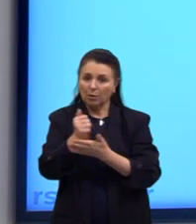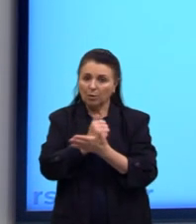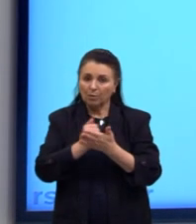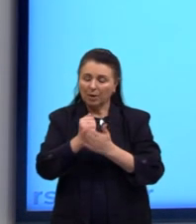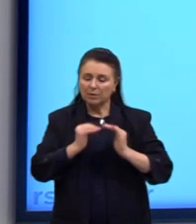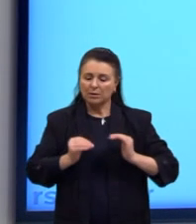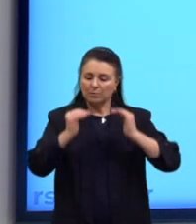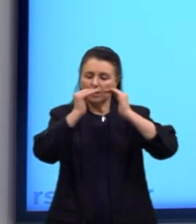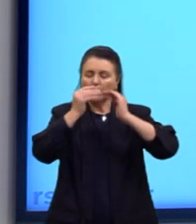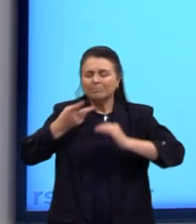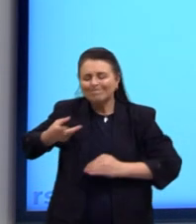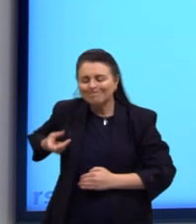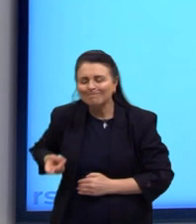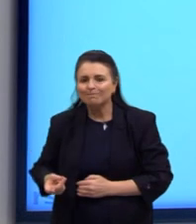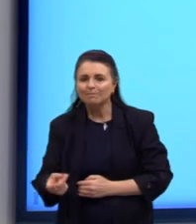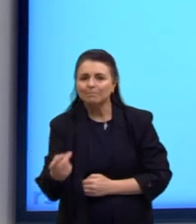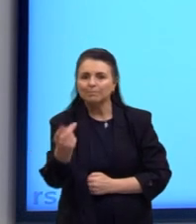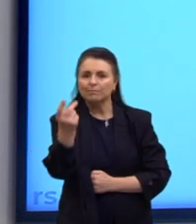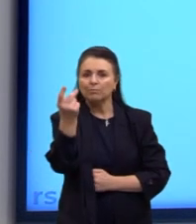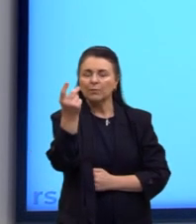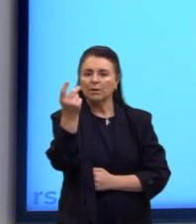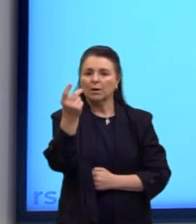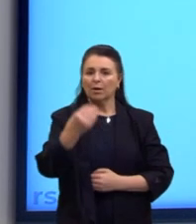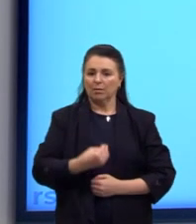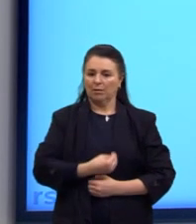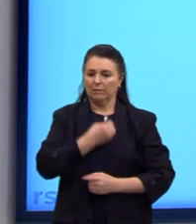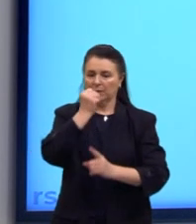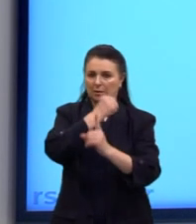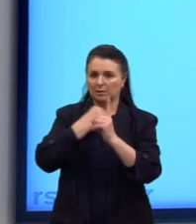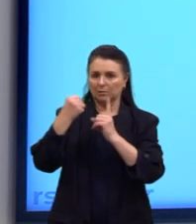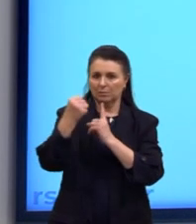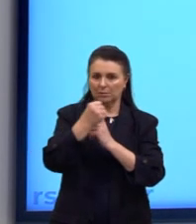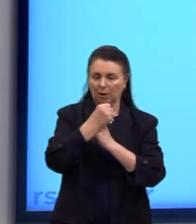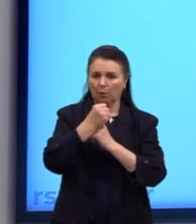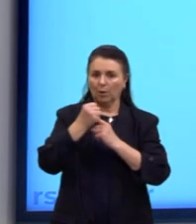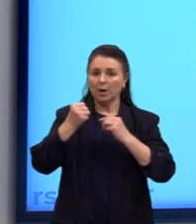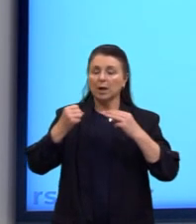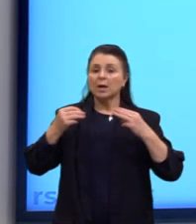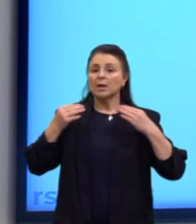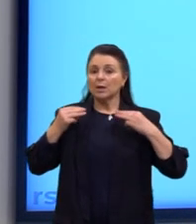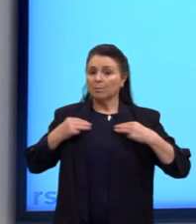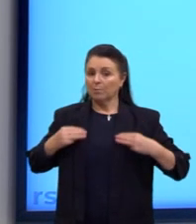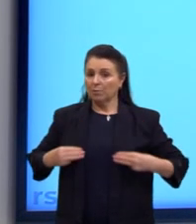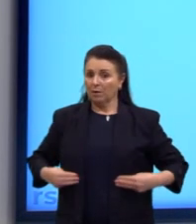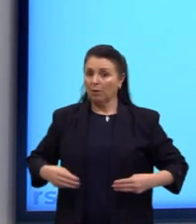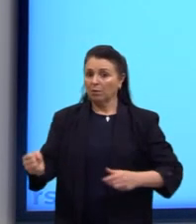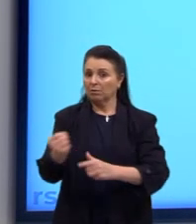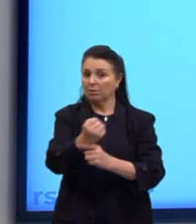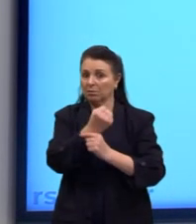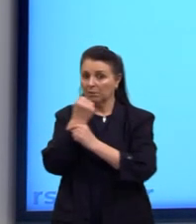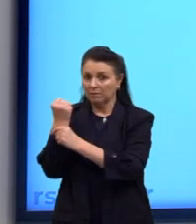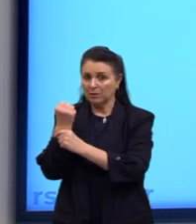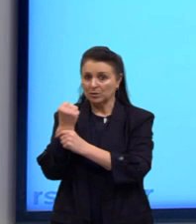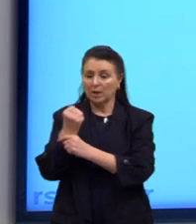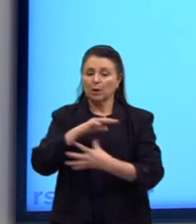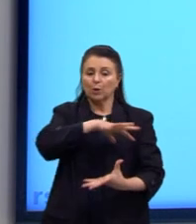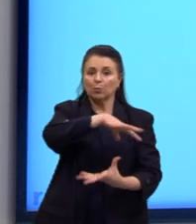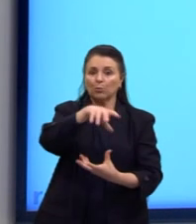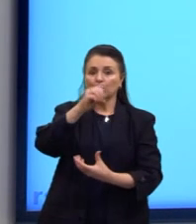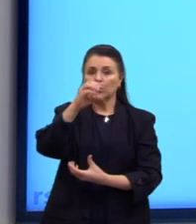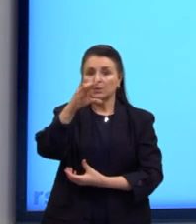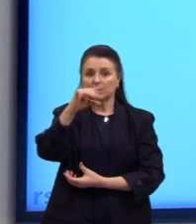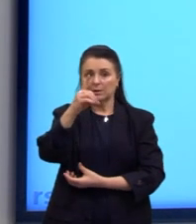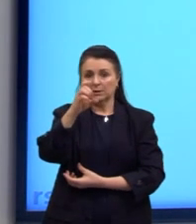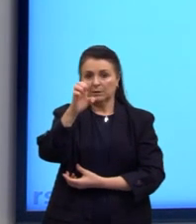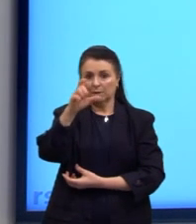padrões eternos sobre a condução da vida social e moral que foi amplamente defendida no Ocidente. Essa